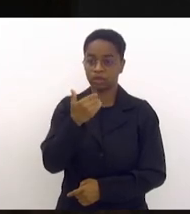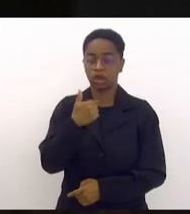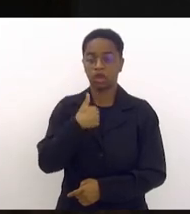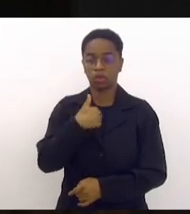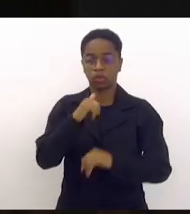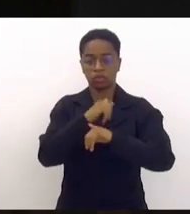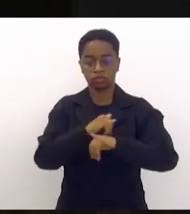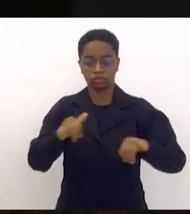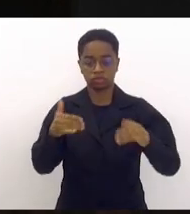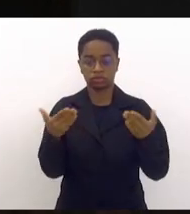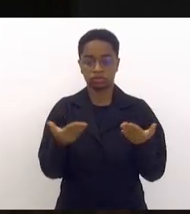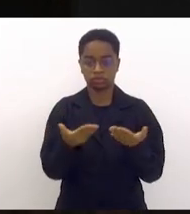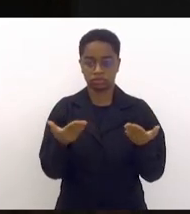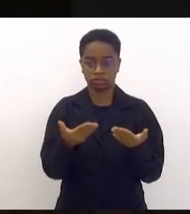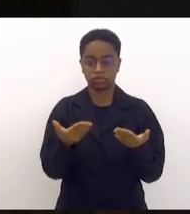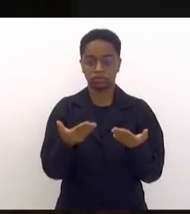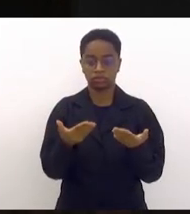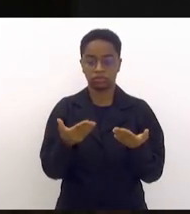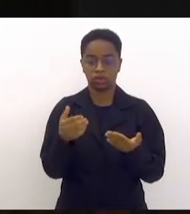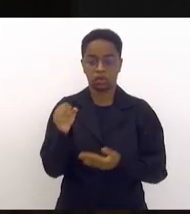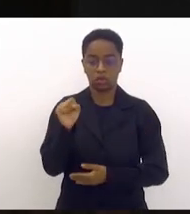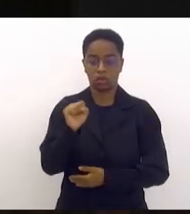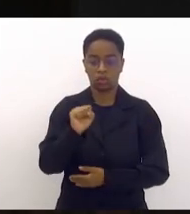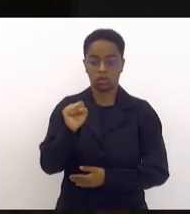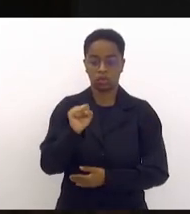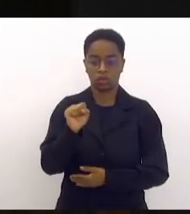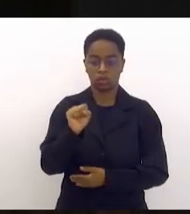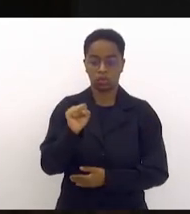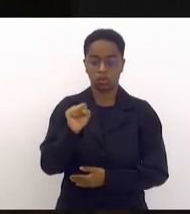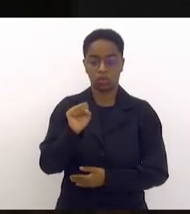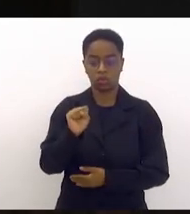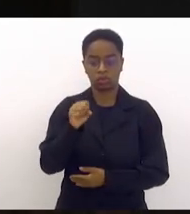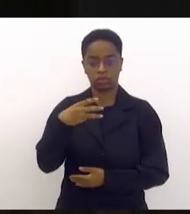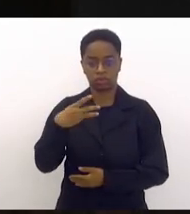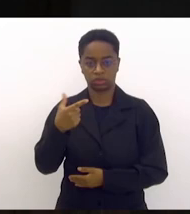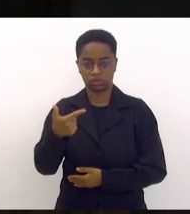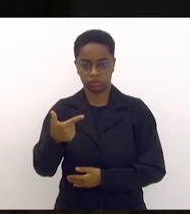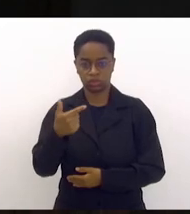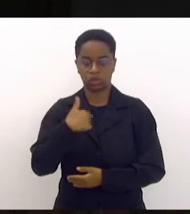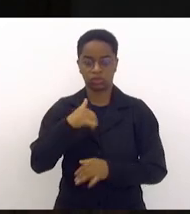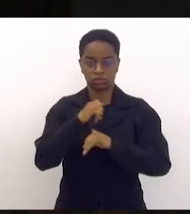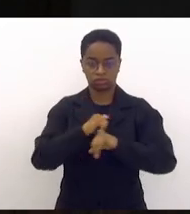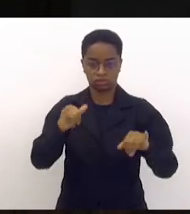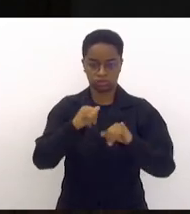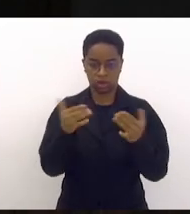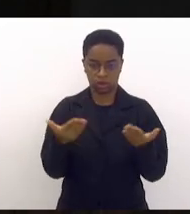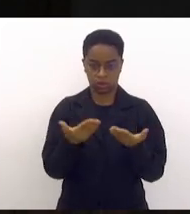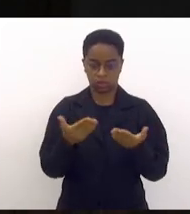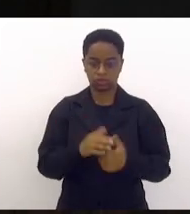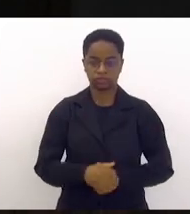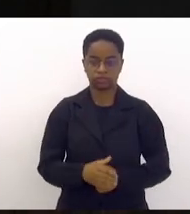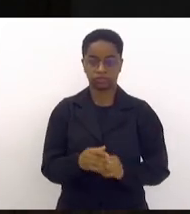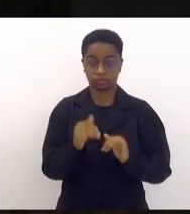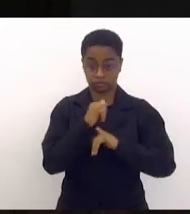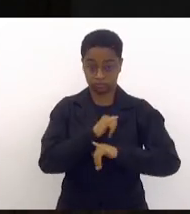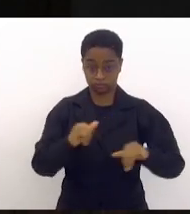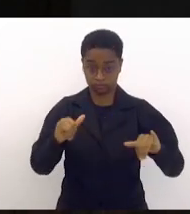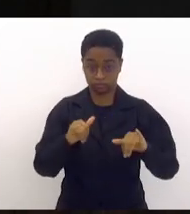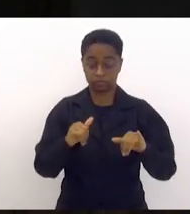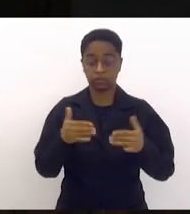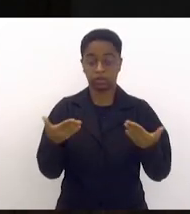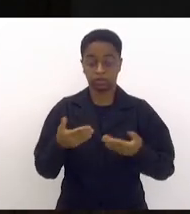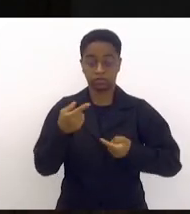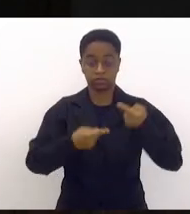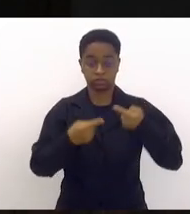cantar agora o 832. Vou cantar agora. Anuncio. Entre a